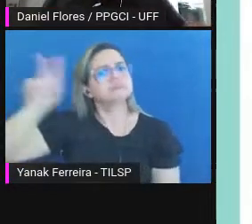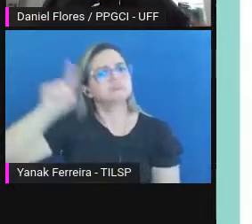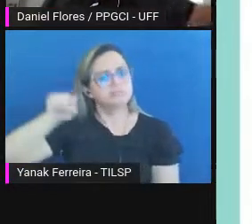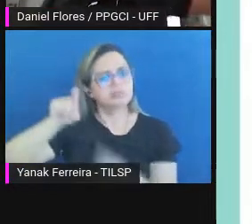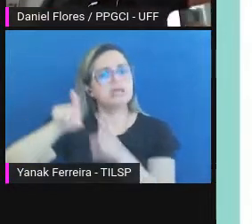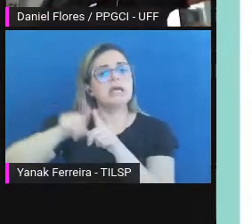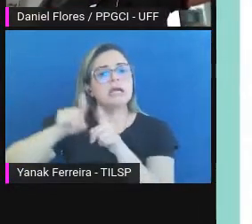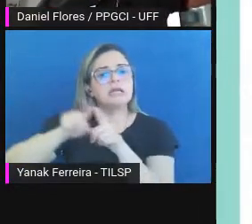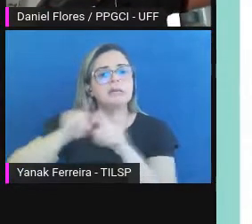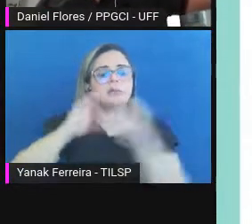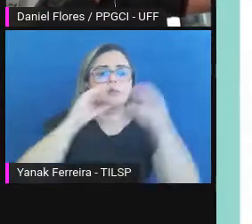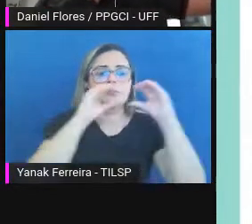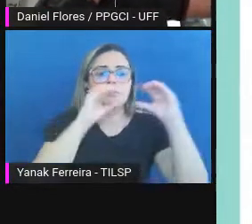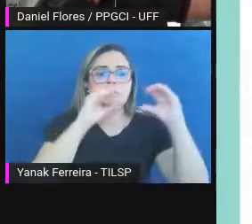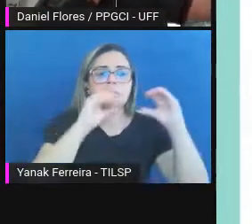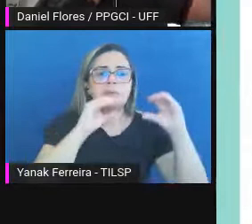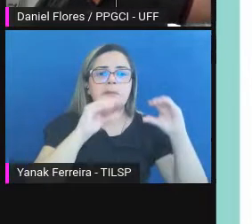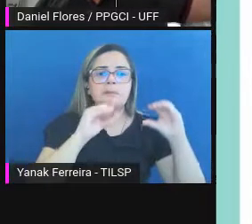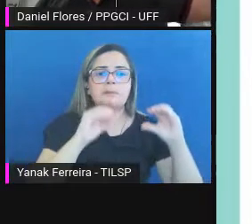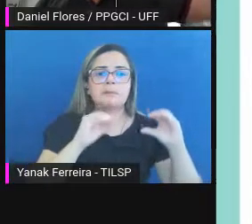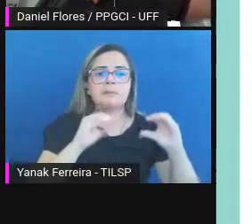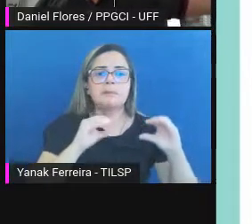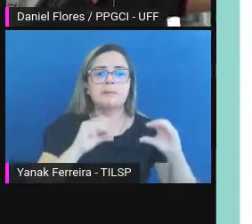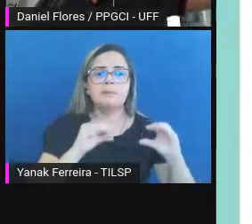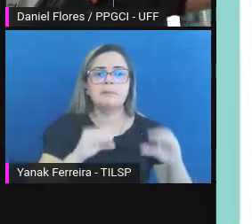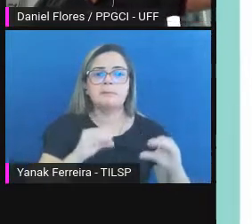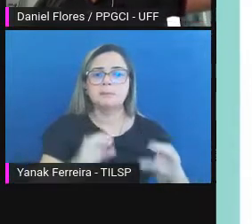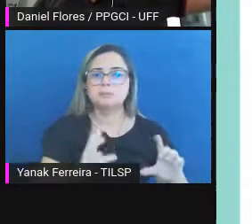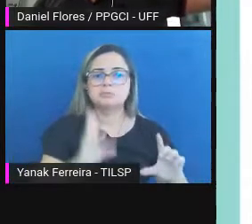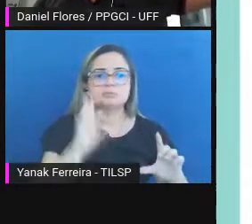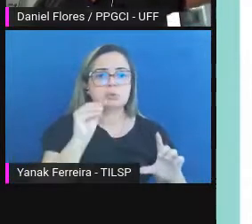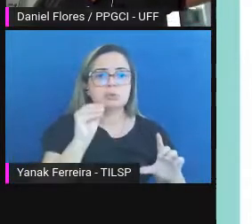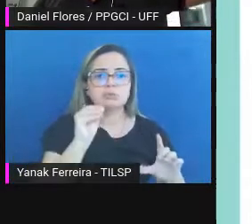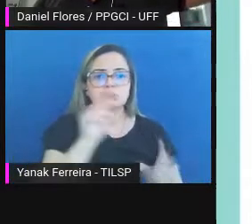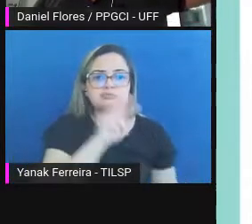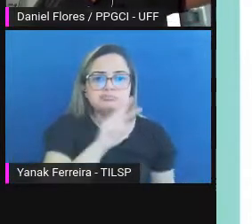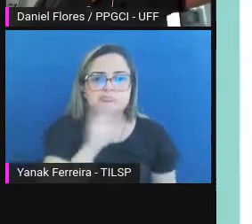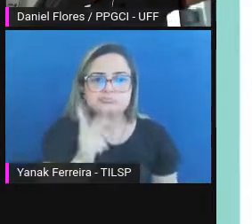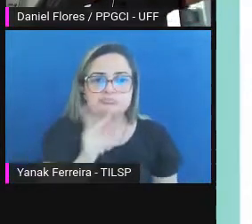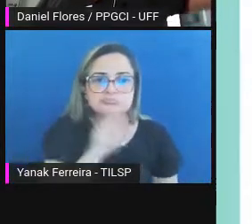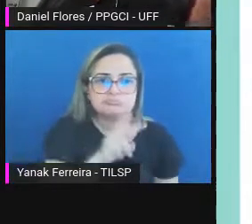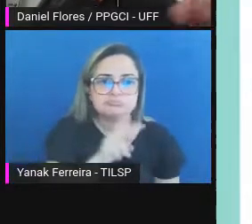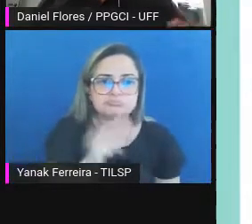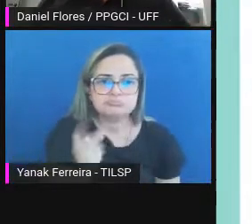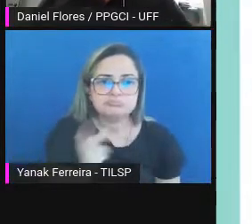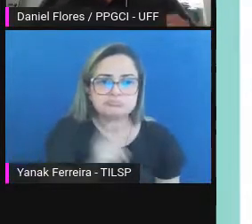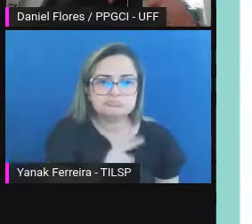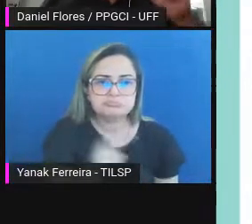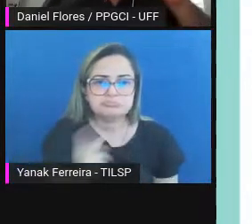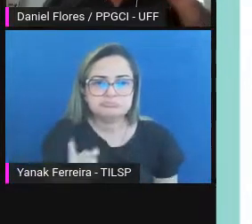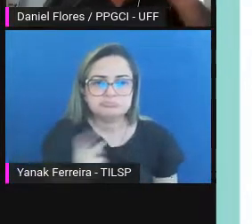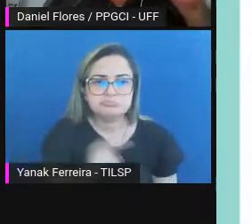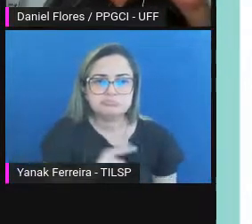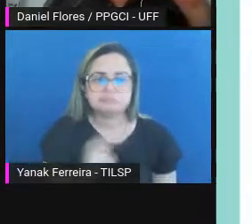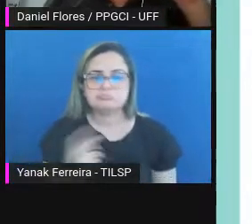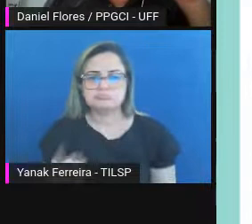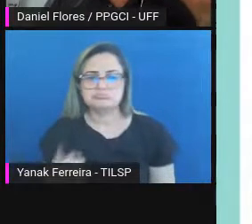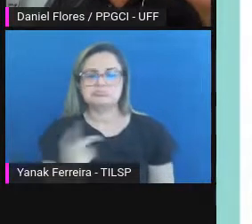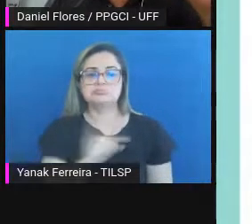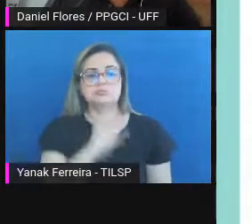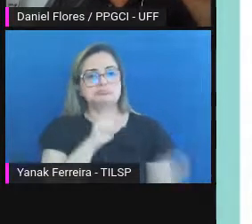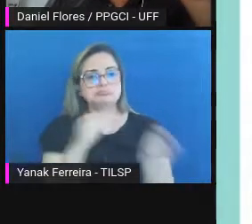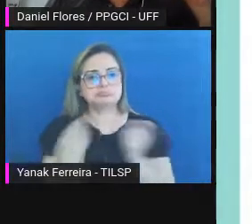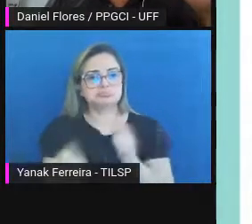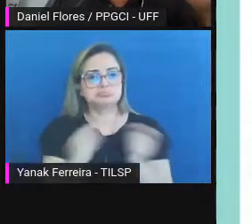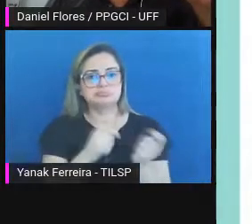formatos. Veja que está toda a identificação de formatos aqui, um AVI, um ARC, são mais